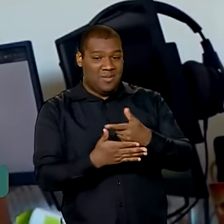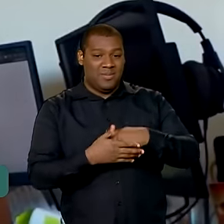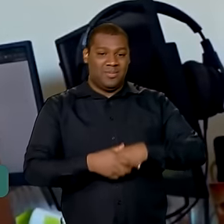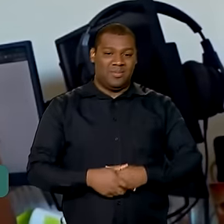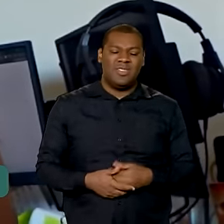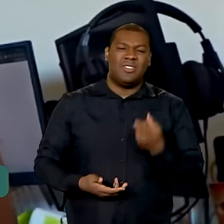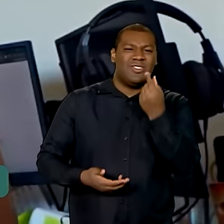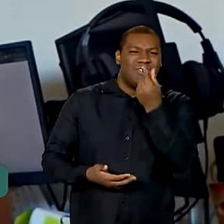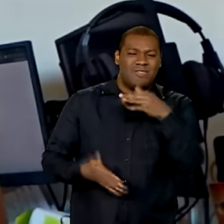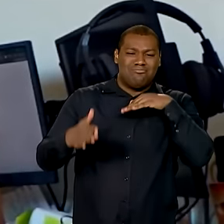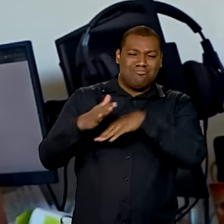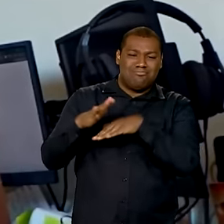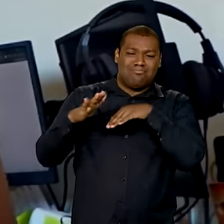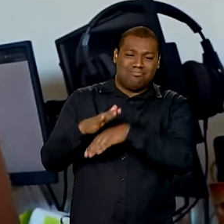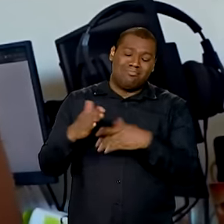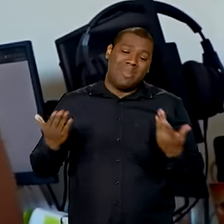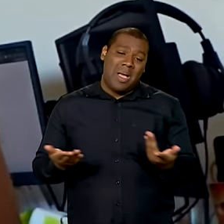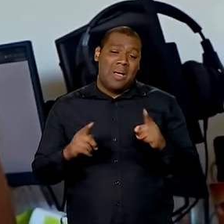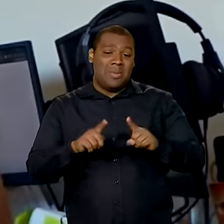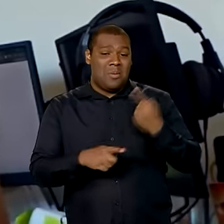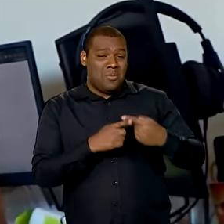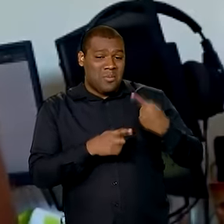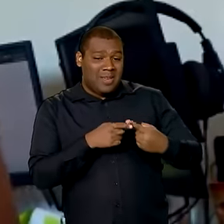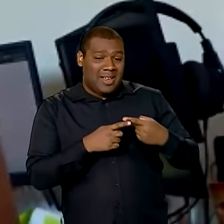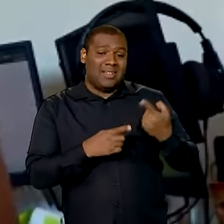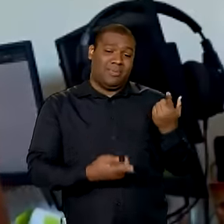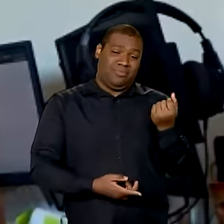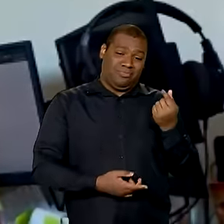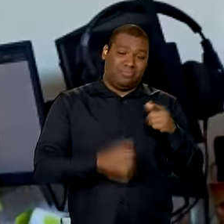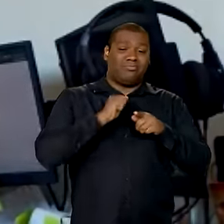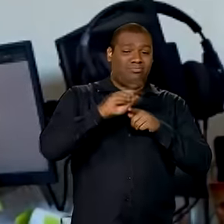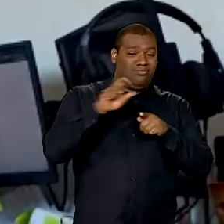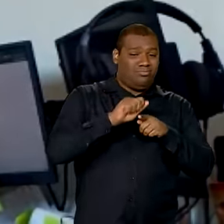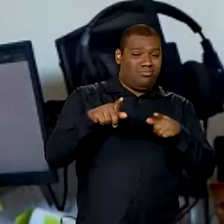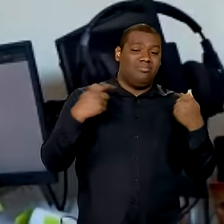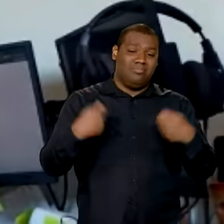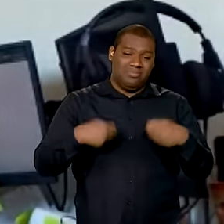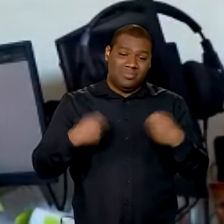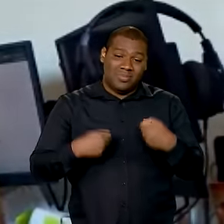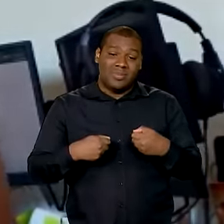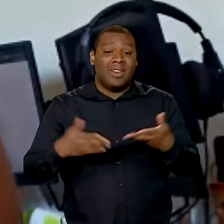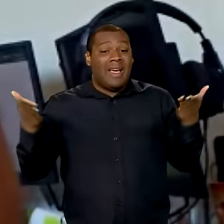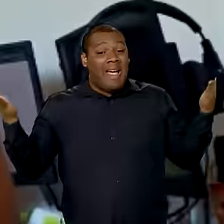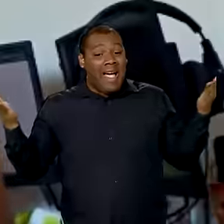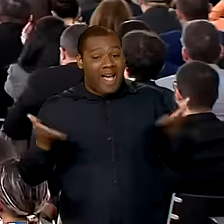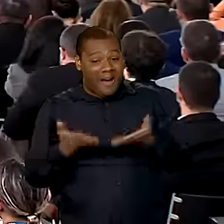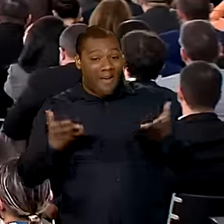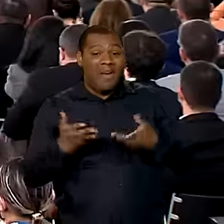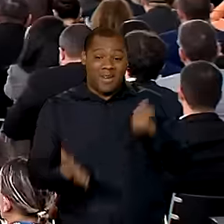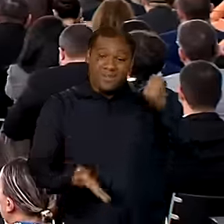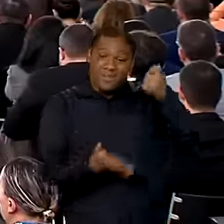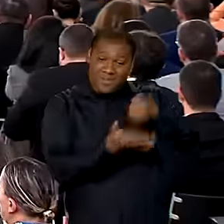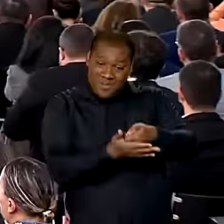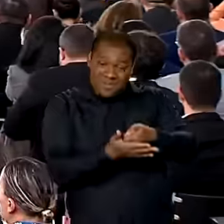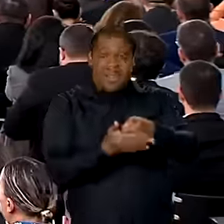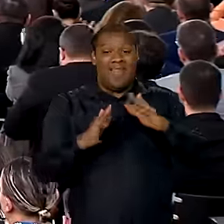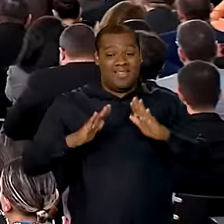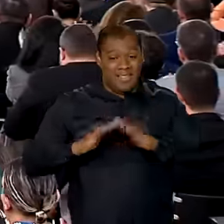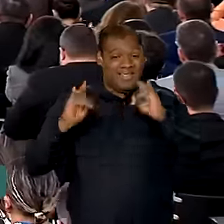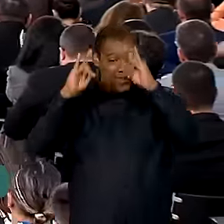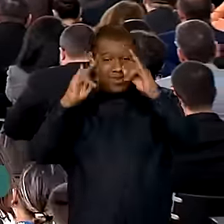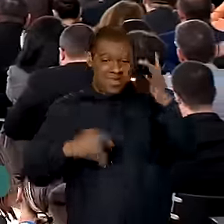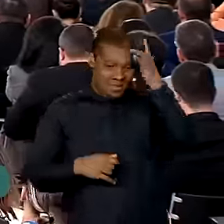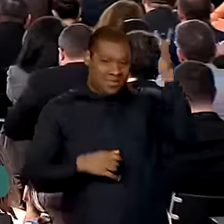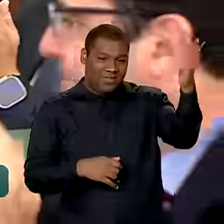juntar o dinheiro, né? Pagando aluguel ao mesmo tempo. Talvez agora dê para comprar um apartamento sem pagar dois, né? O Acredita de